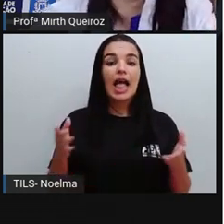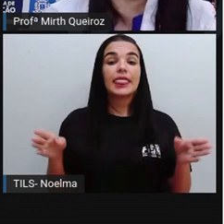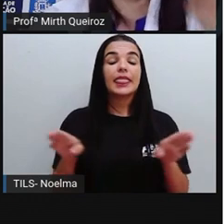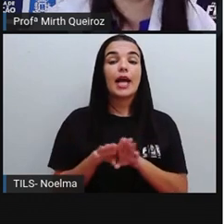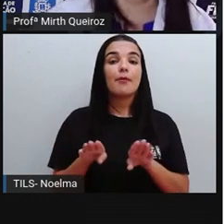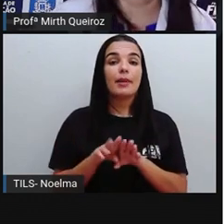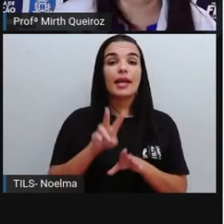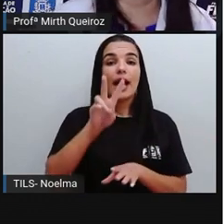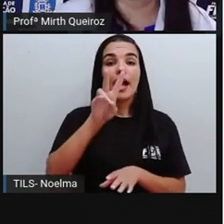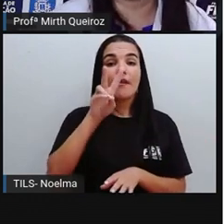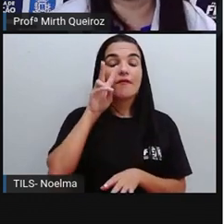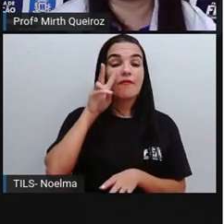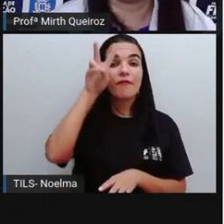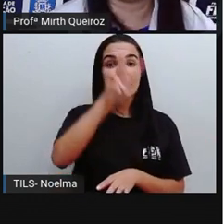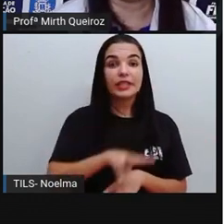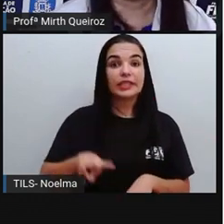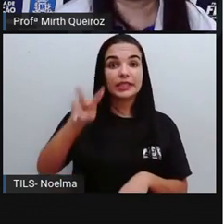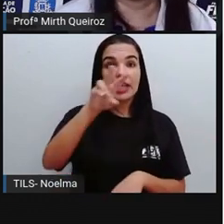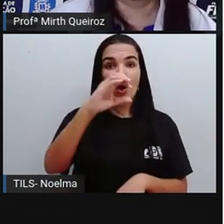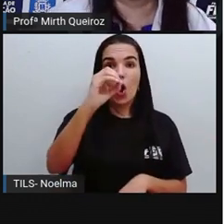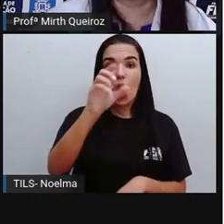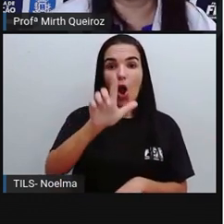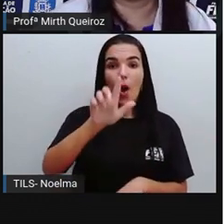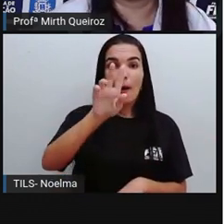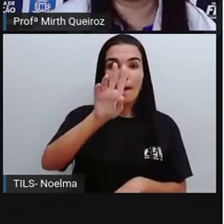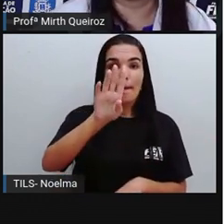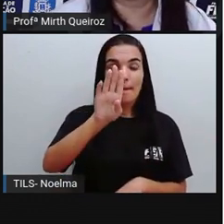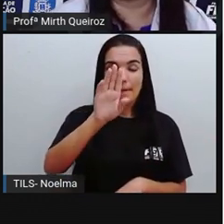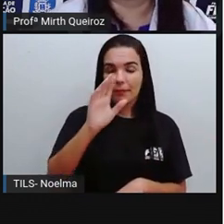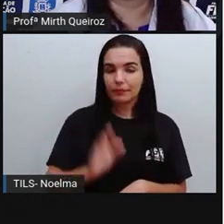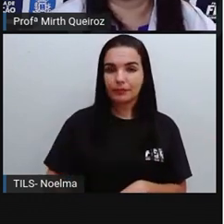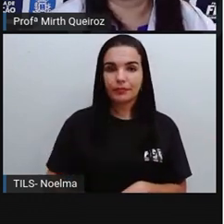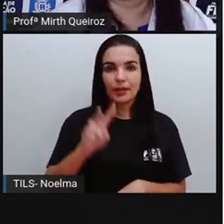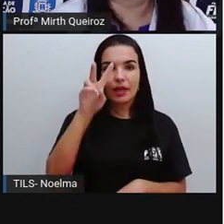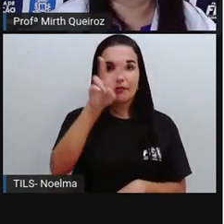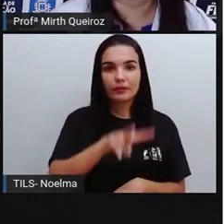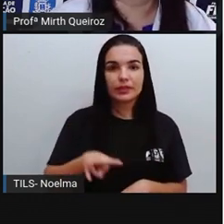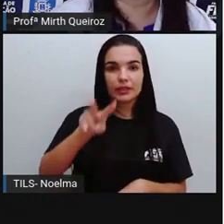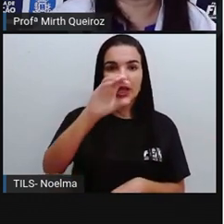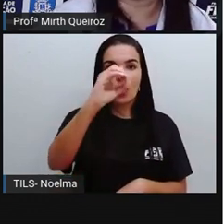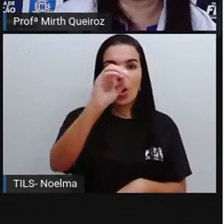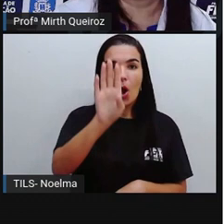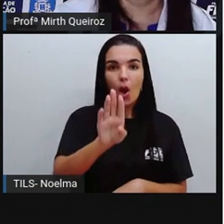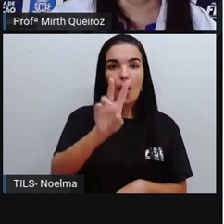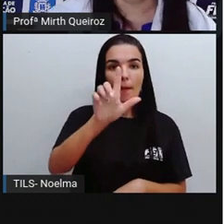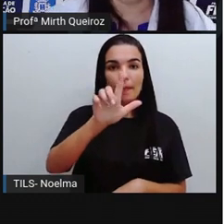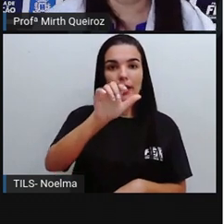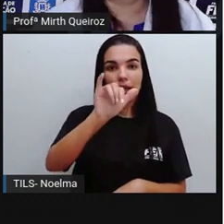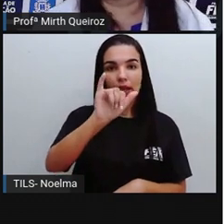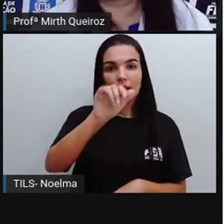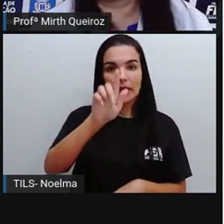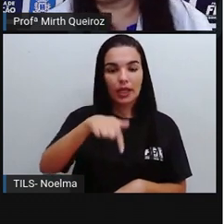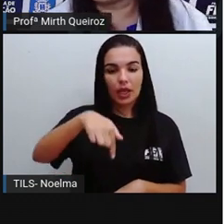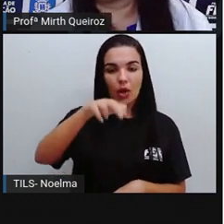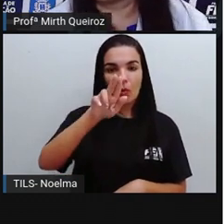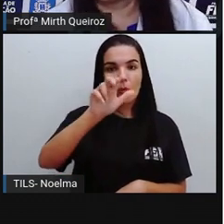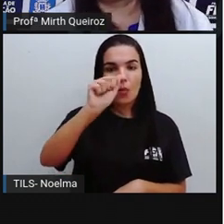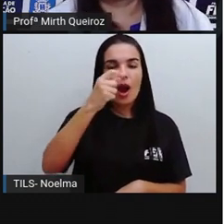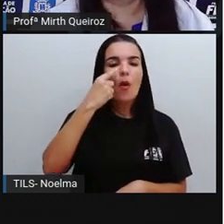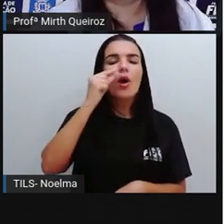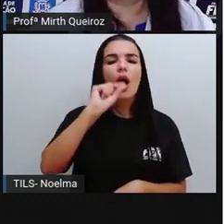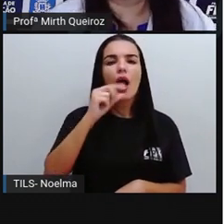temos a visão oblíqua. Na visão oblíqua, o objeto, ele é visto de cima e na diagonal,